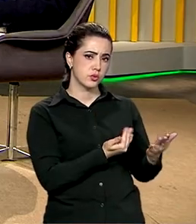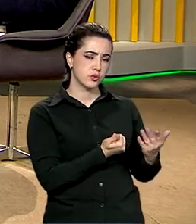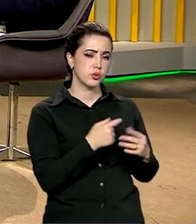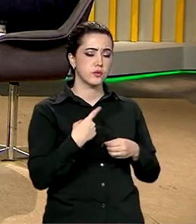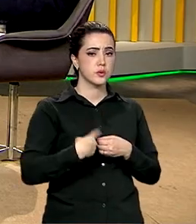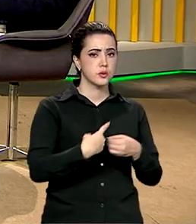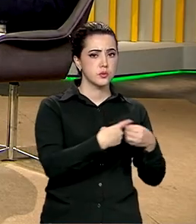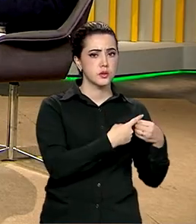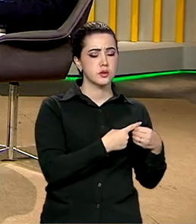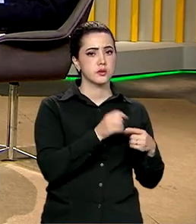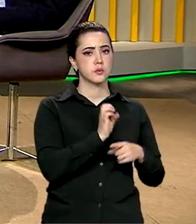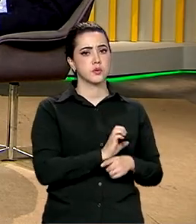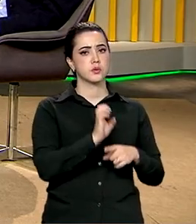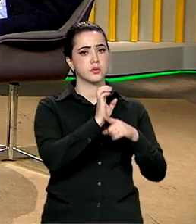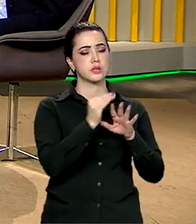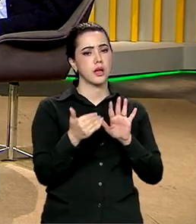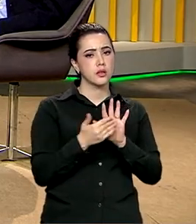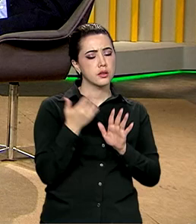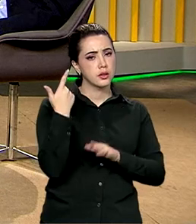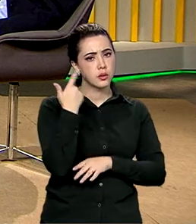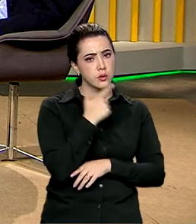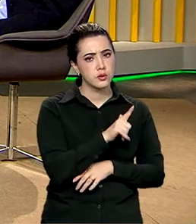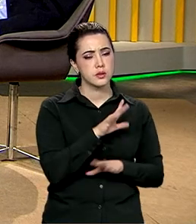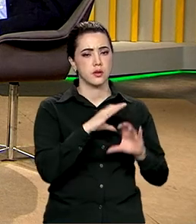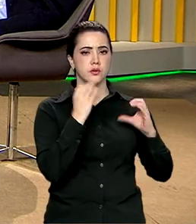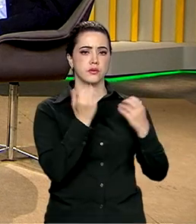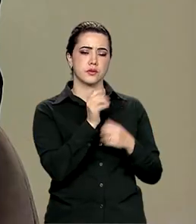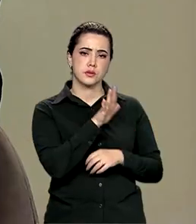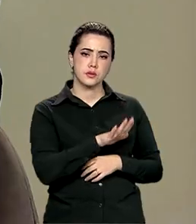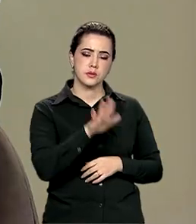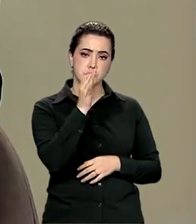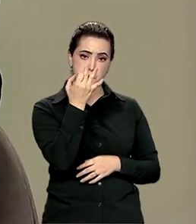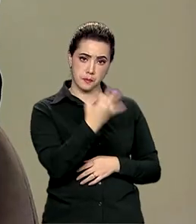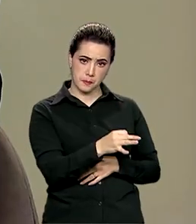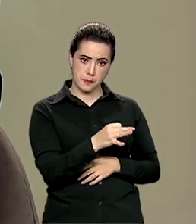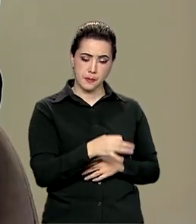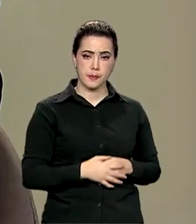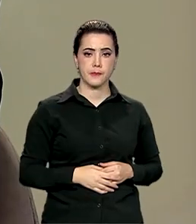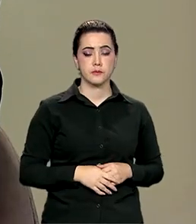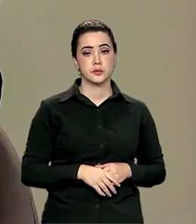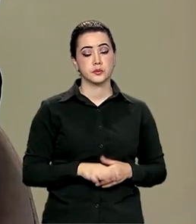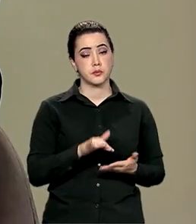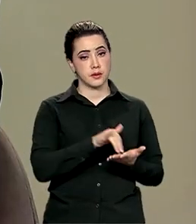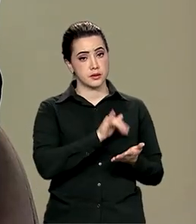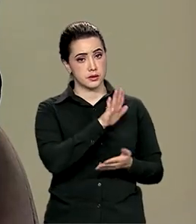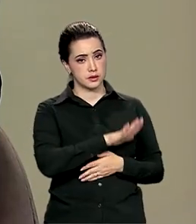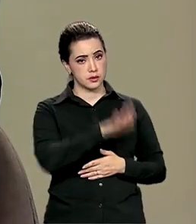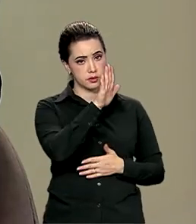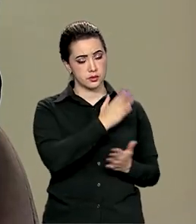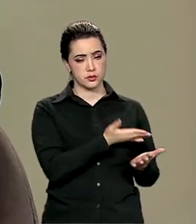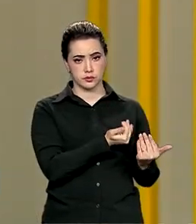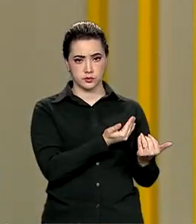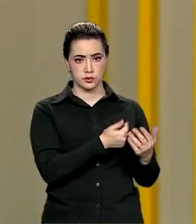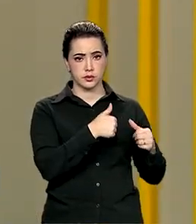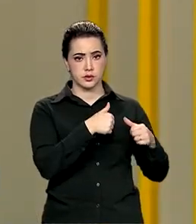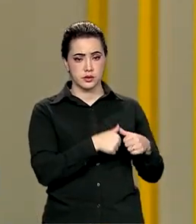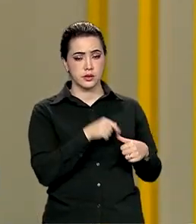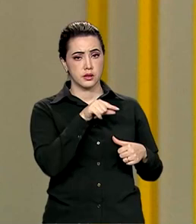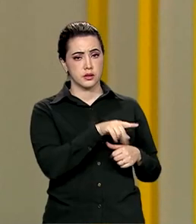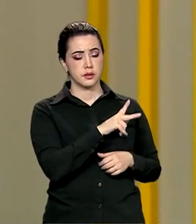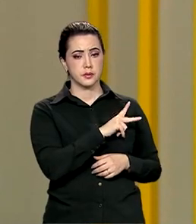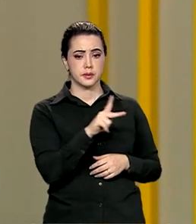estados, até se chegar à Conferência Nacional? Perfeito. A Secretaria Nacional de Juventude está na Secretaria-Geral da Presidência,